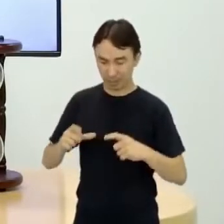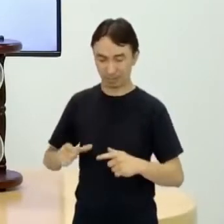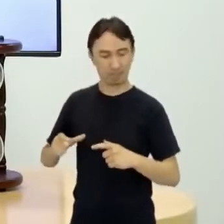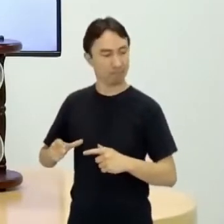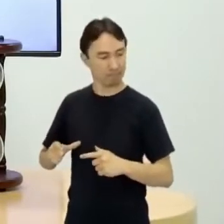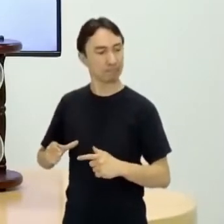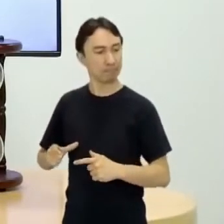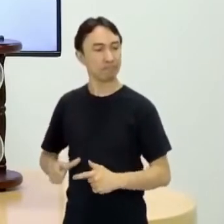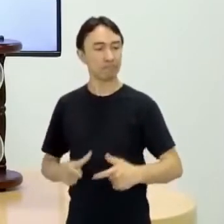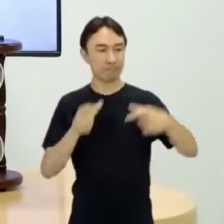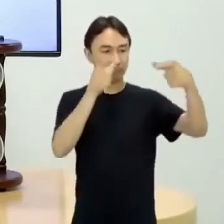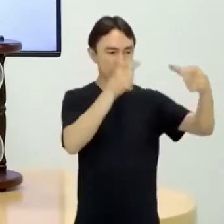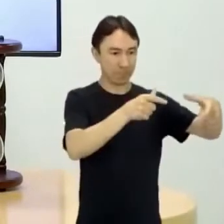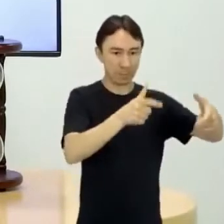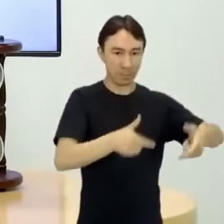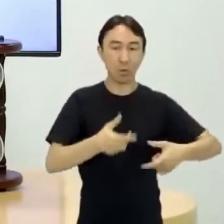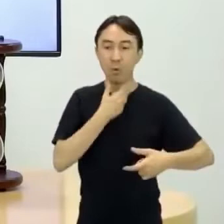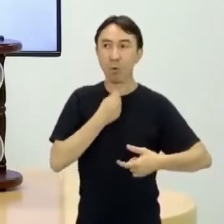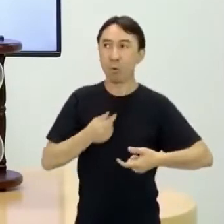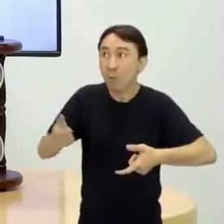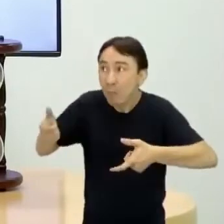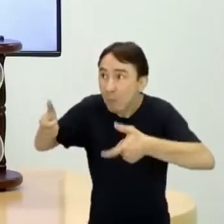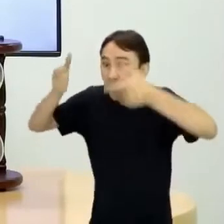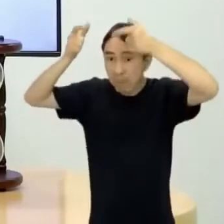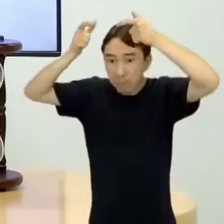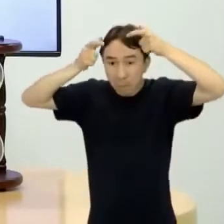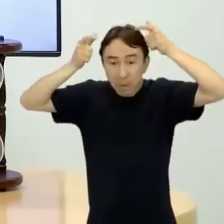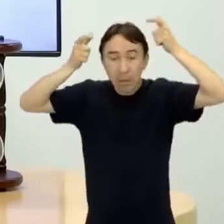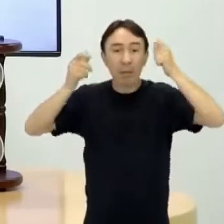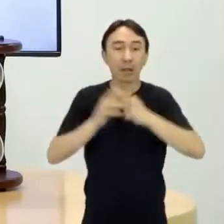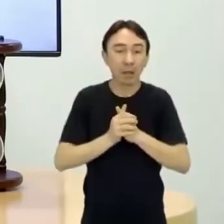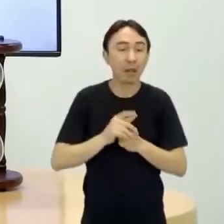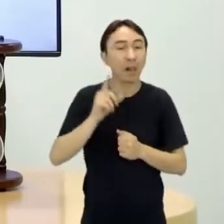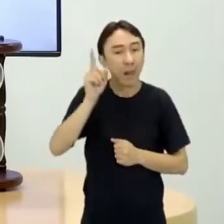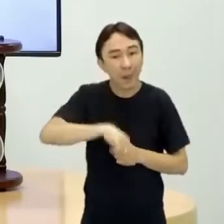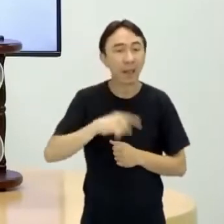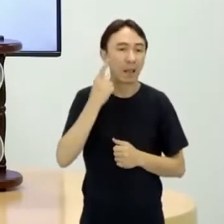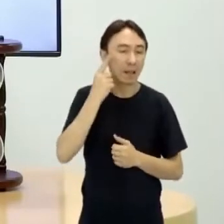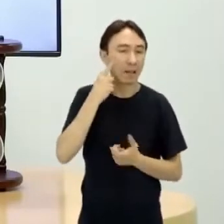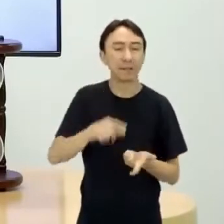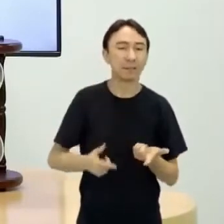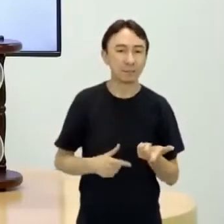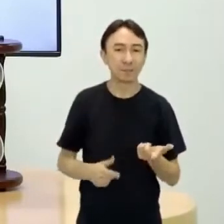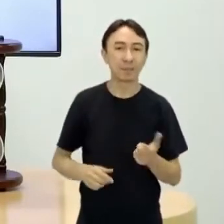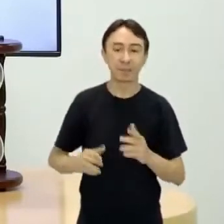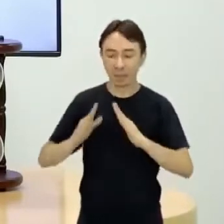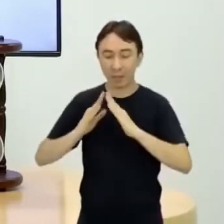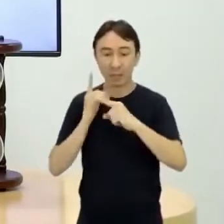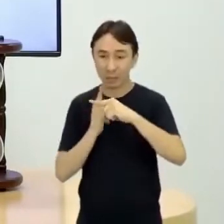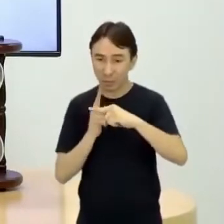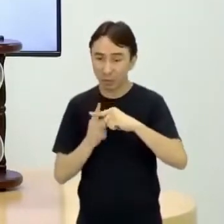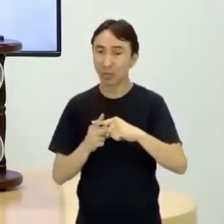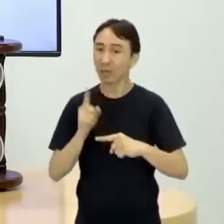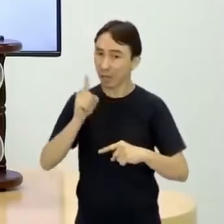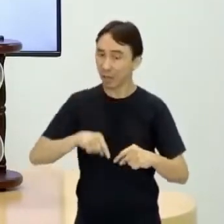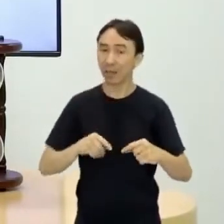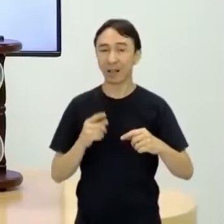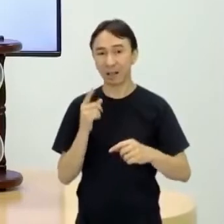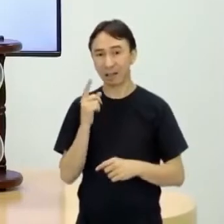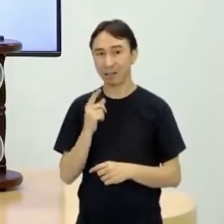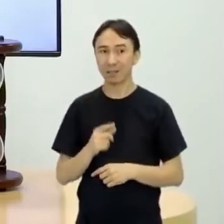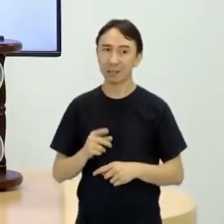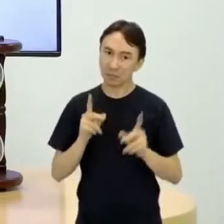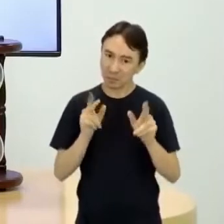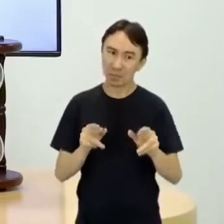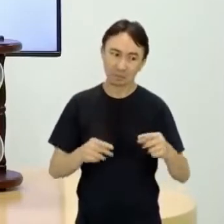agente do Estado mesmo, né? Ela está ali articulando questões políticas, sociais. Está bem sexto ano.